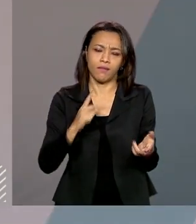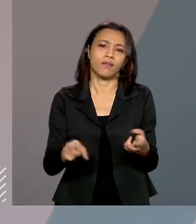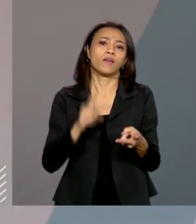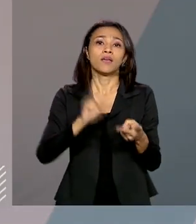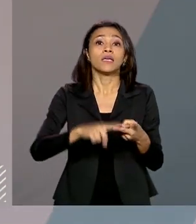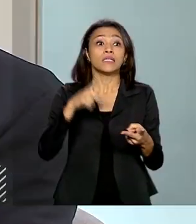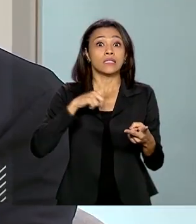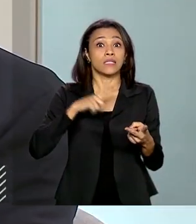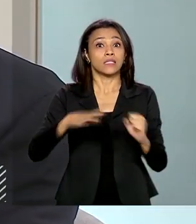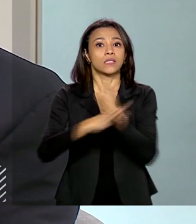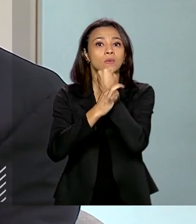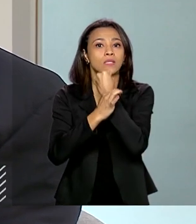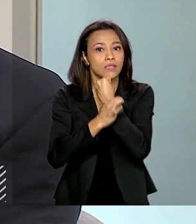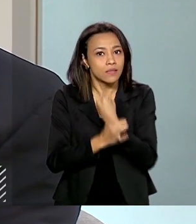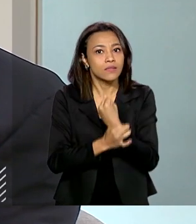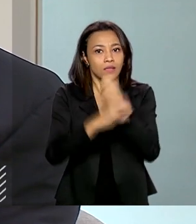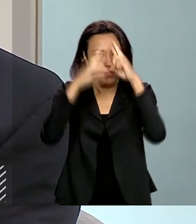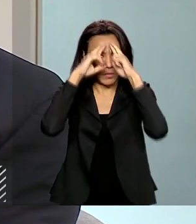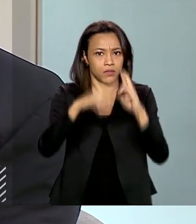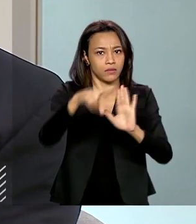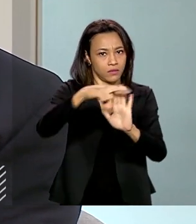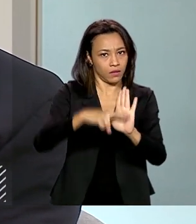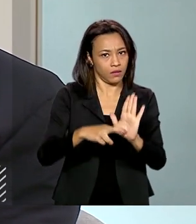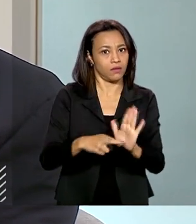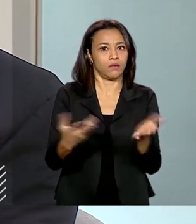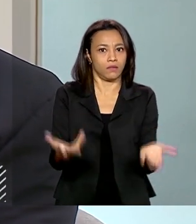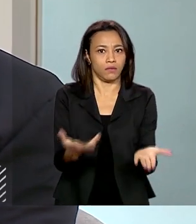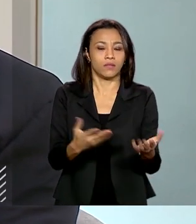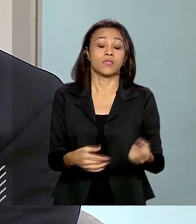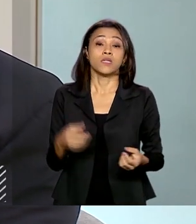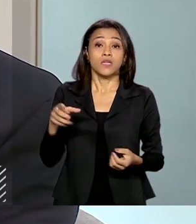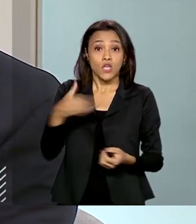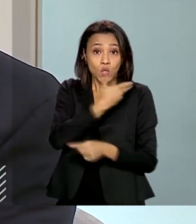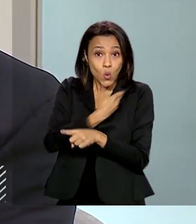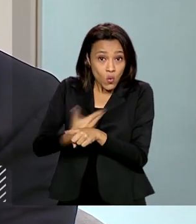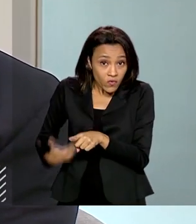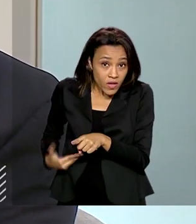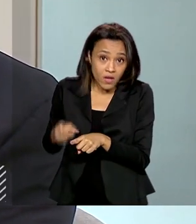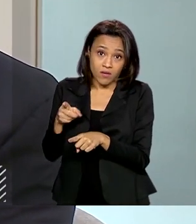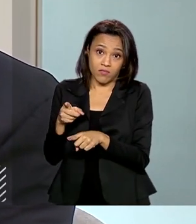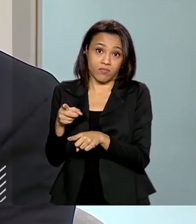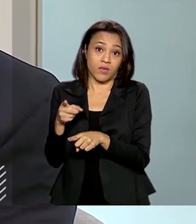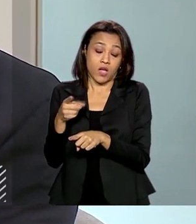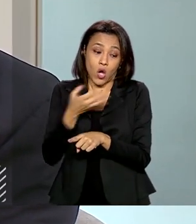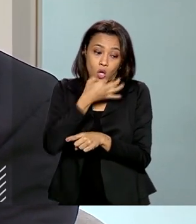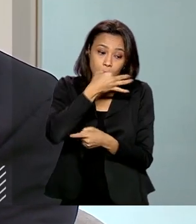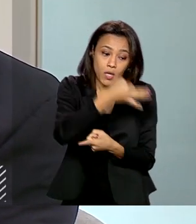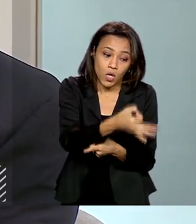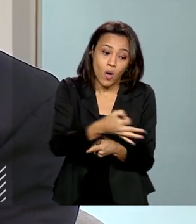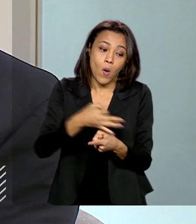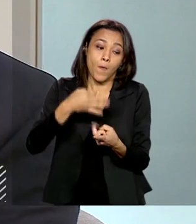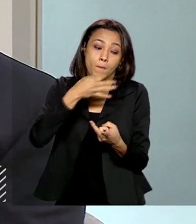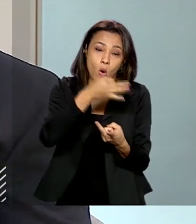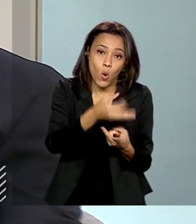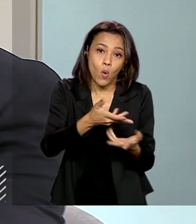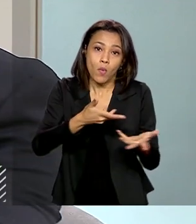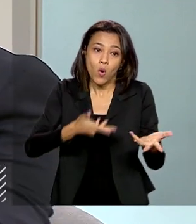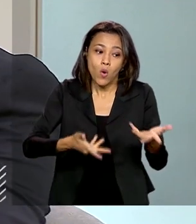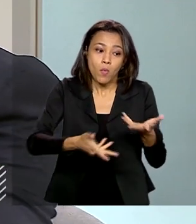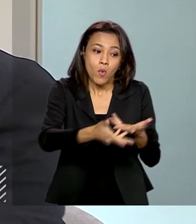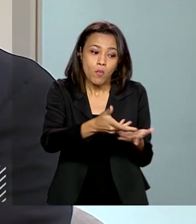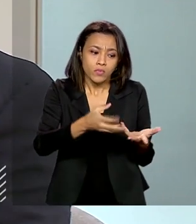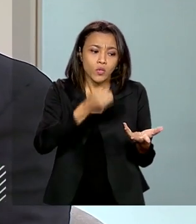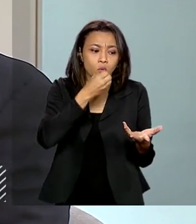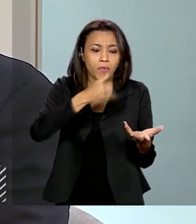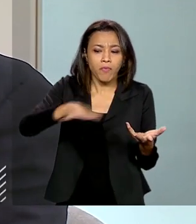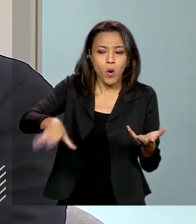segurança jurídica. E, à medida que o governo for se inserindo na discussão da reforma tributária, você vai completando com outros